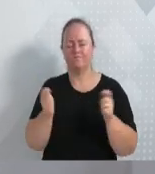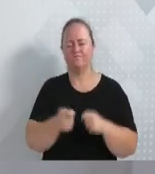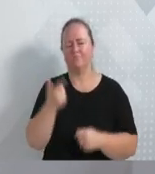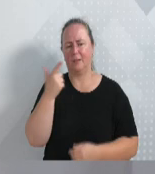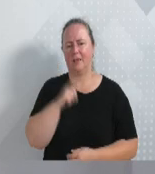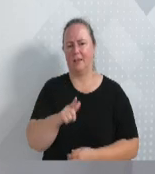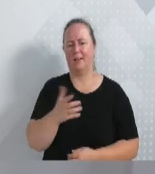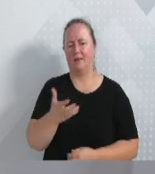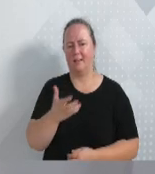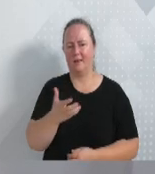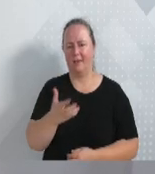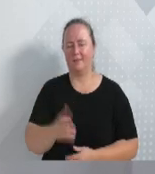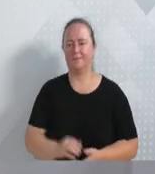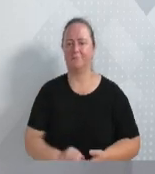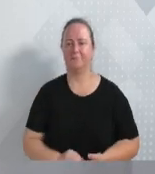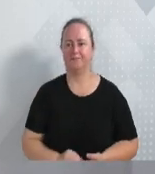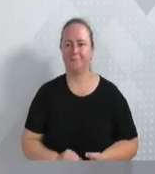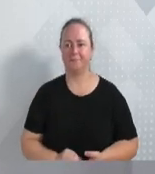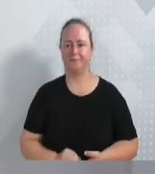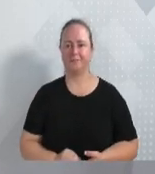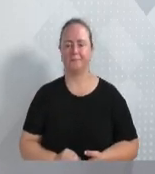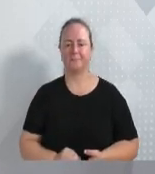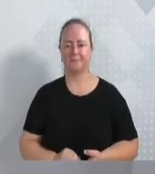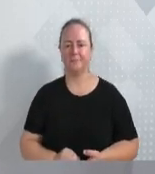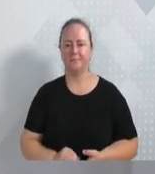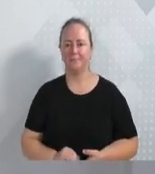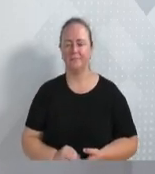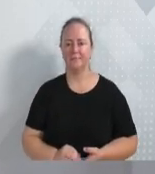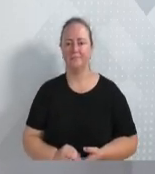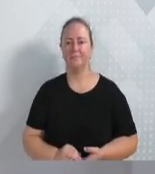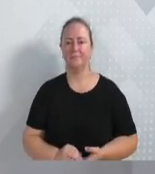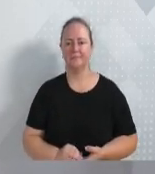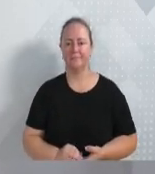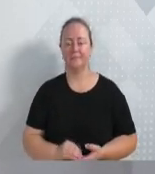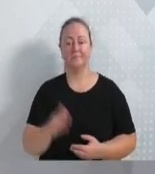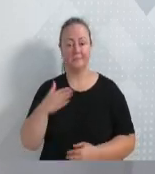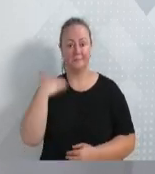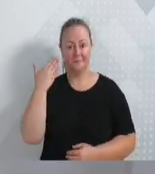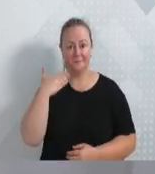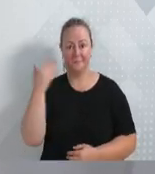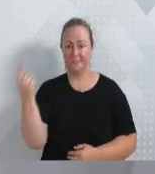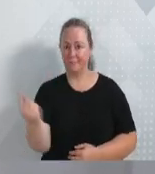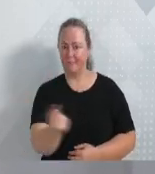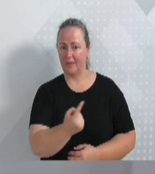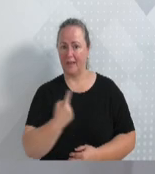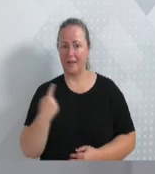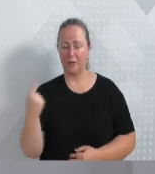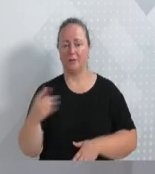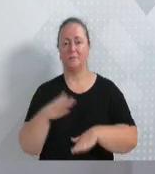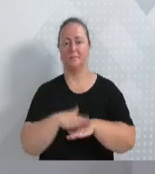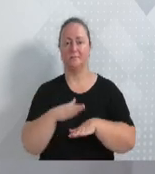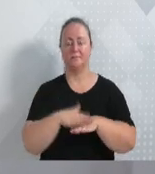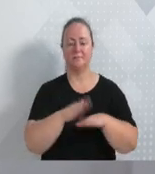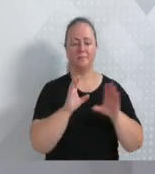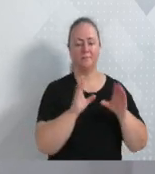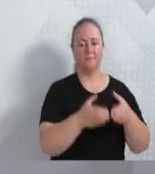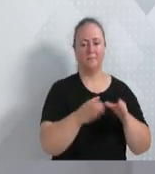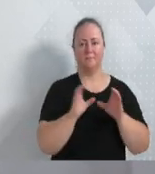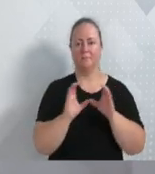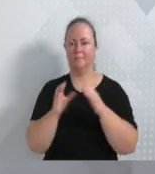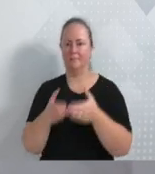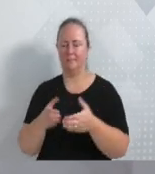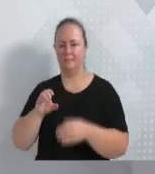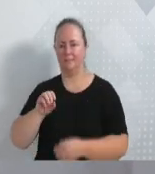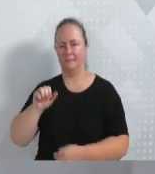além do oferecimento dos serviços ao cidadão. Nós, advogados, estaremos atuando com duas comissões. A Comissão